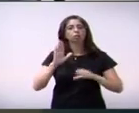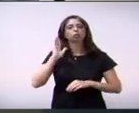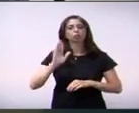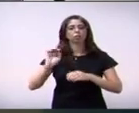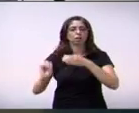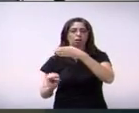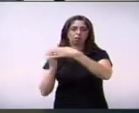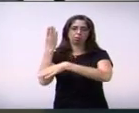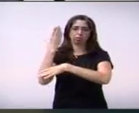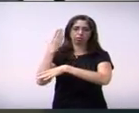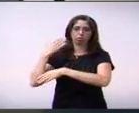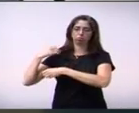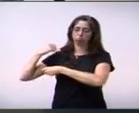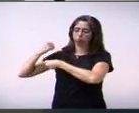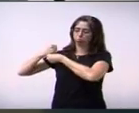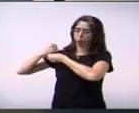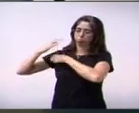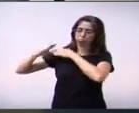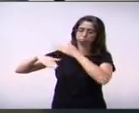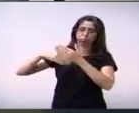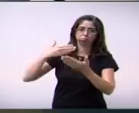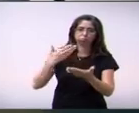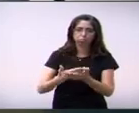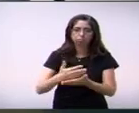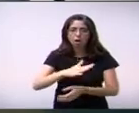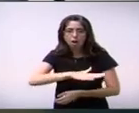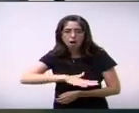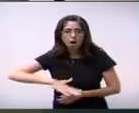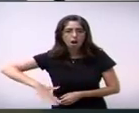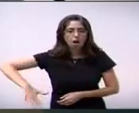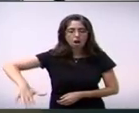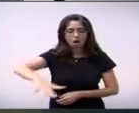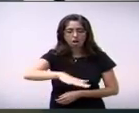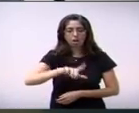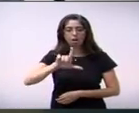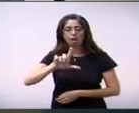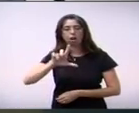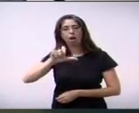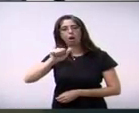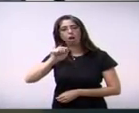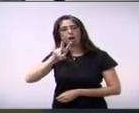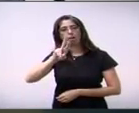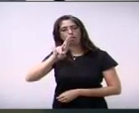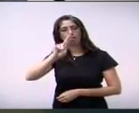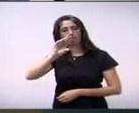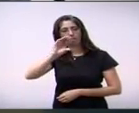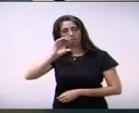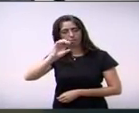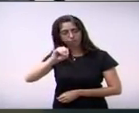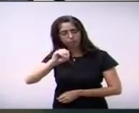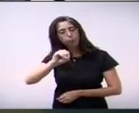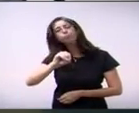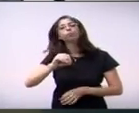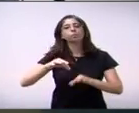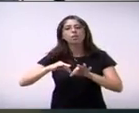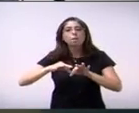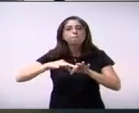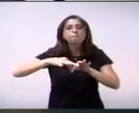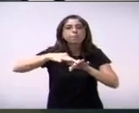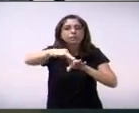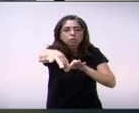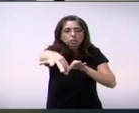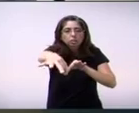lá. A área de Lavra, então, ela passa da poligonal de 250